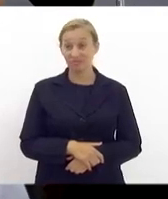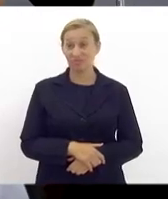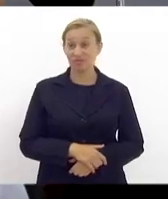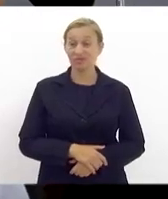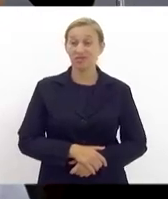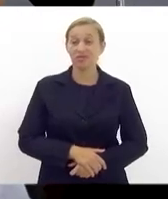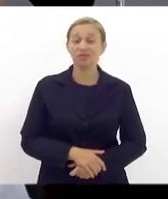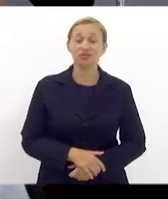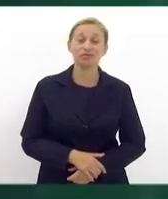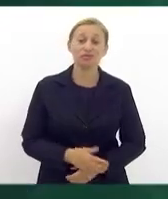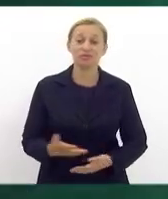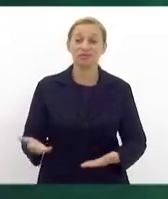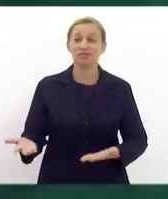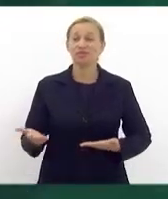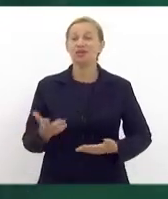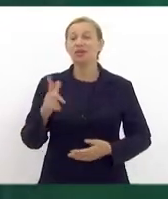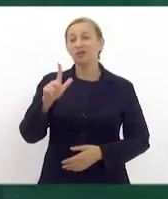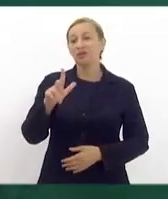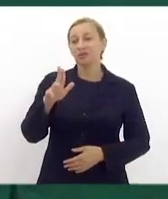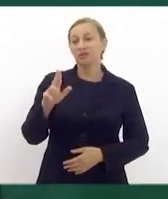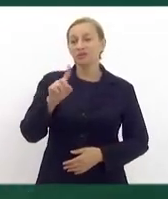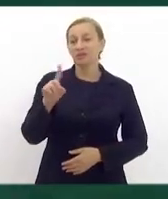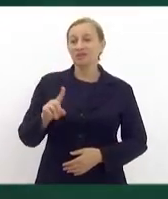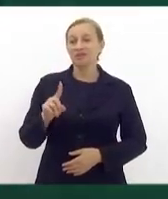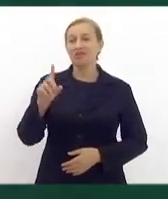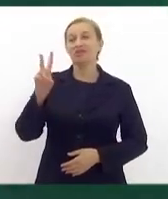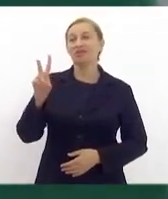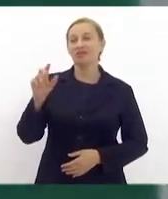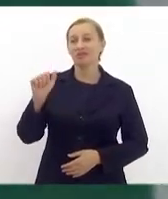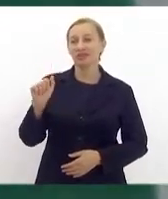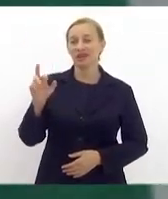Eu quero chamar o Luiz Valério. Vem aqui, Luiz Valério.